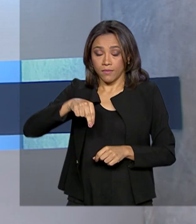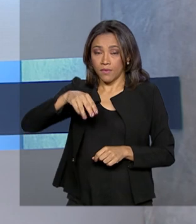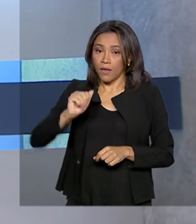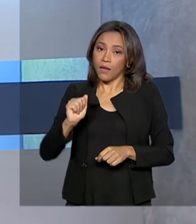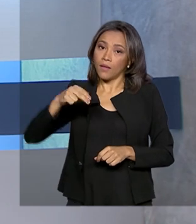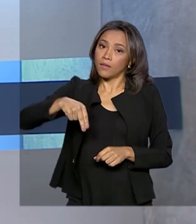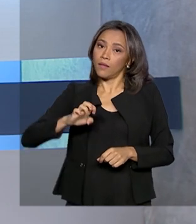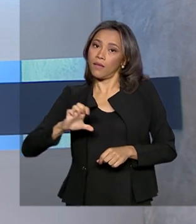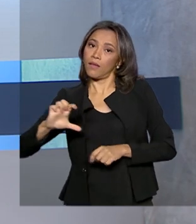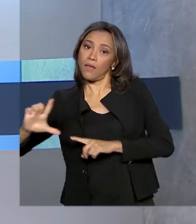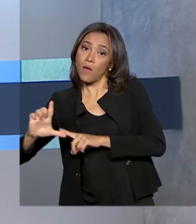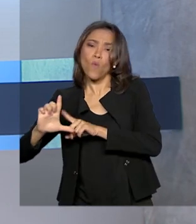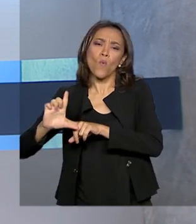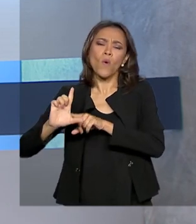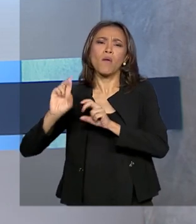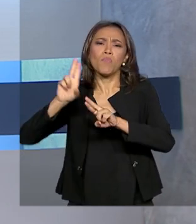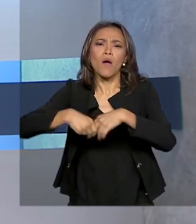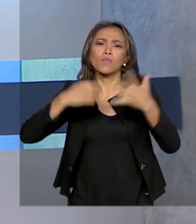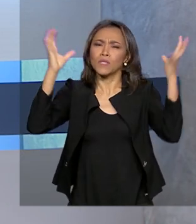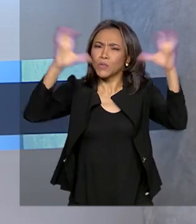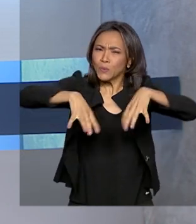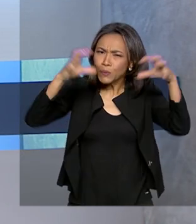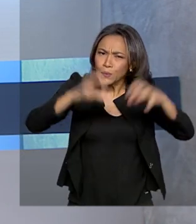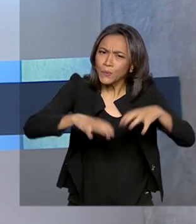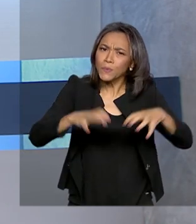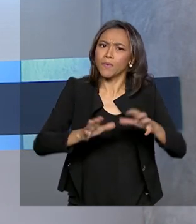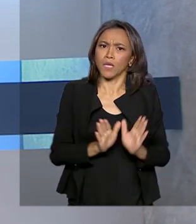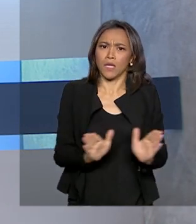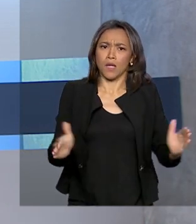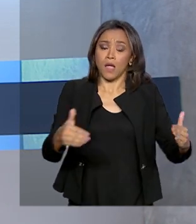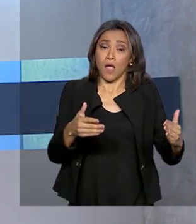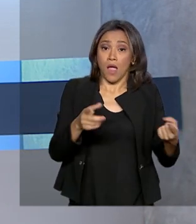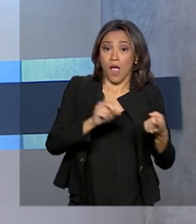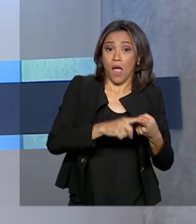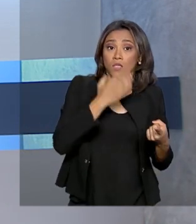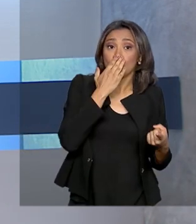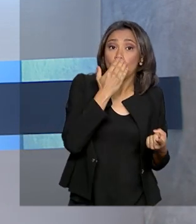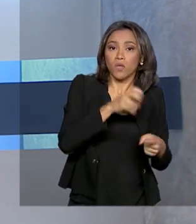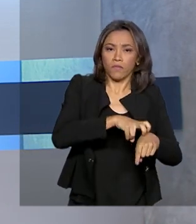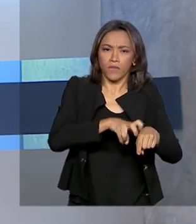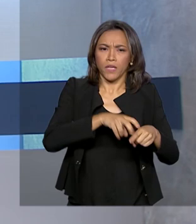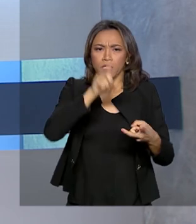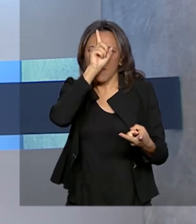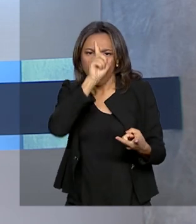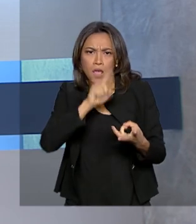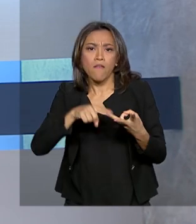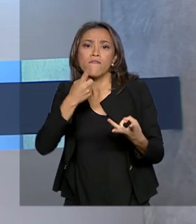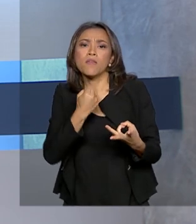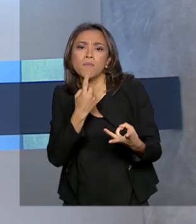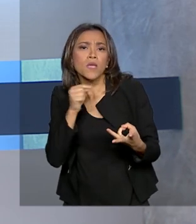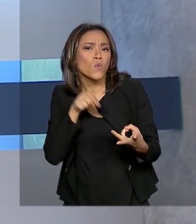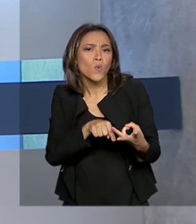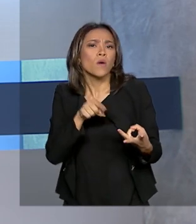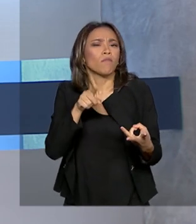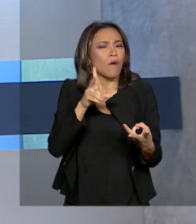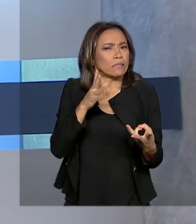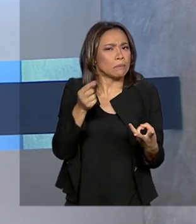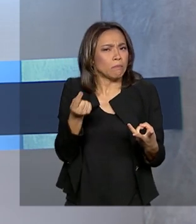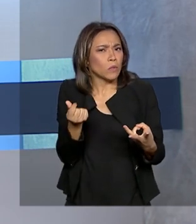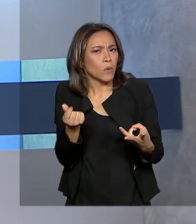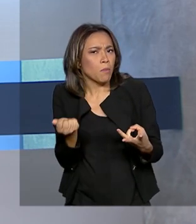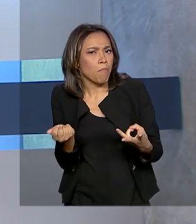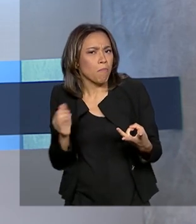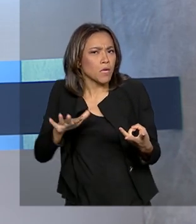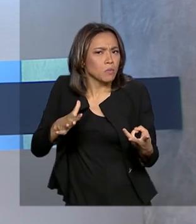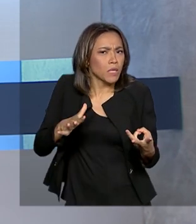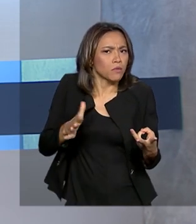produção das hidrelétricas. As cores verde, amarela ou vermelha da bandeira tarifária indicam se a energia custará mais ou menos